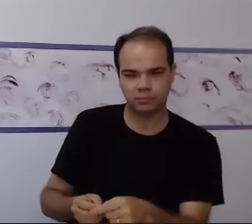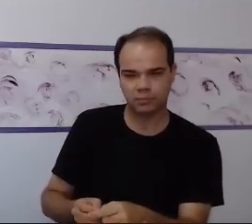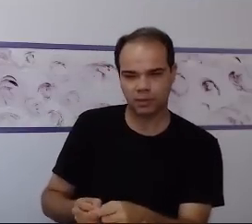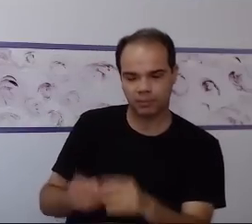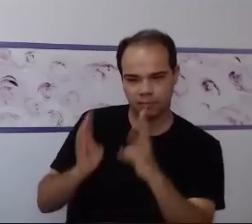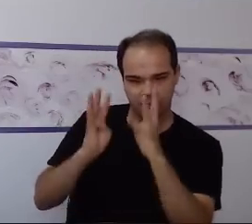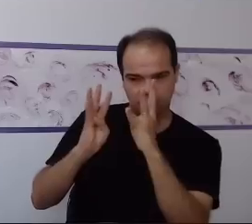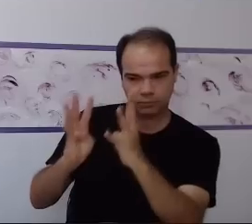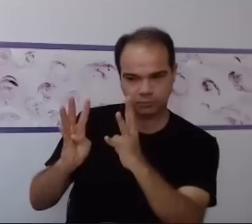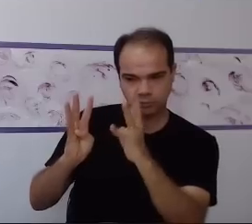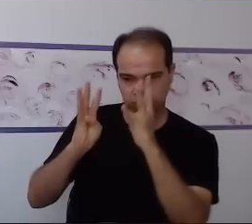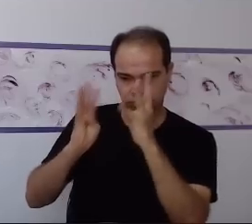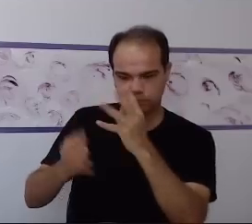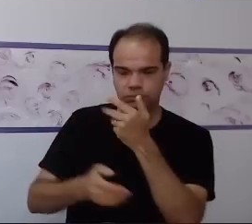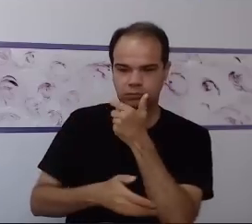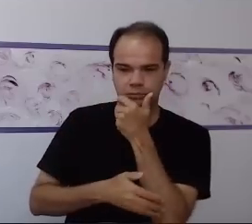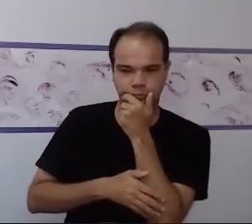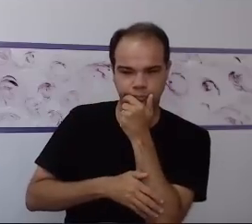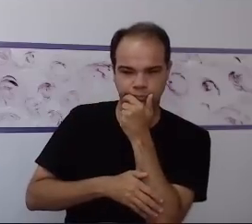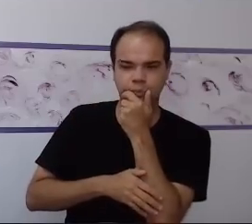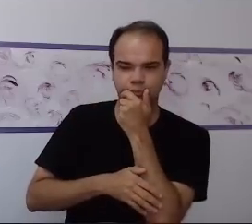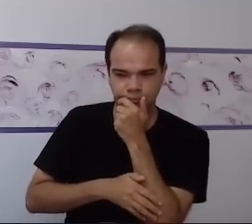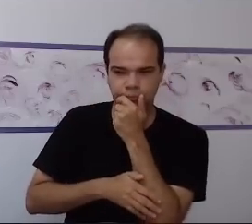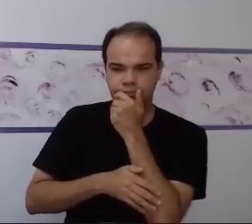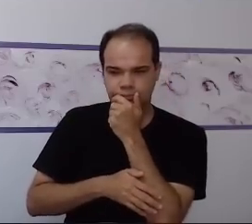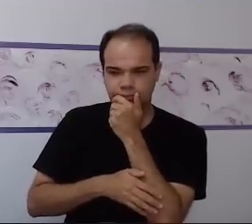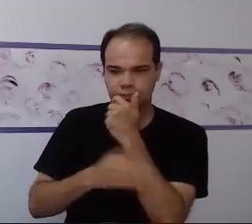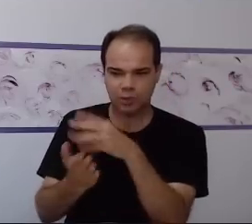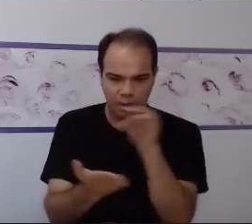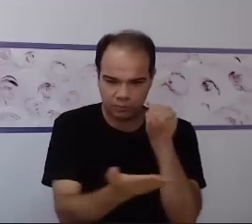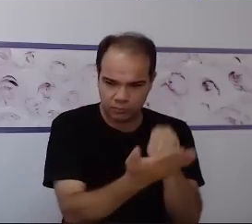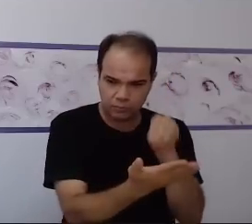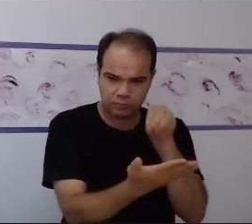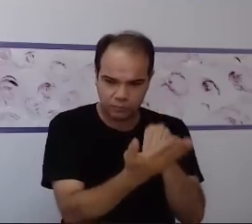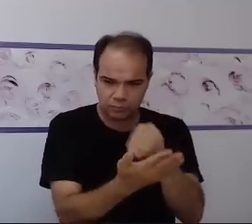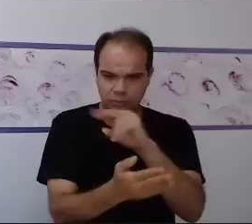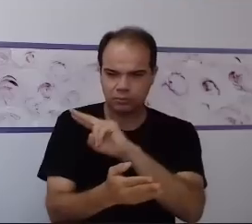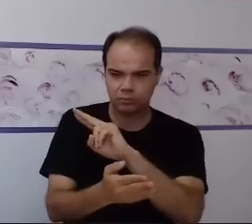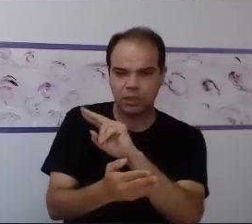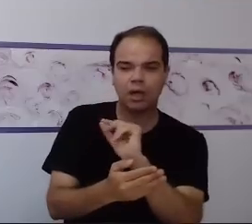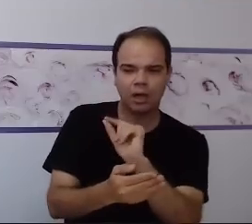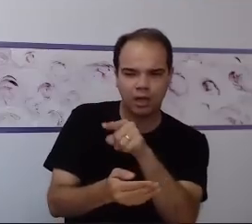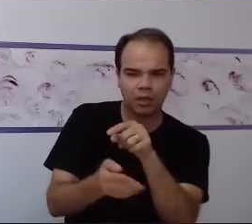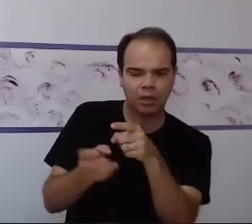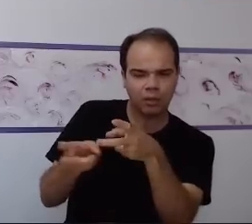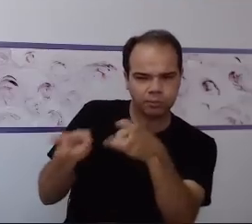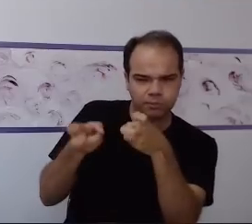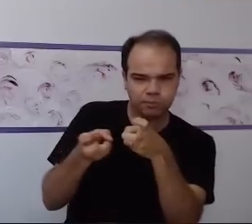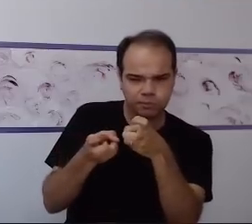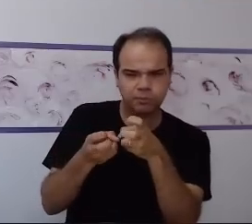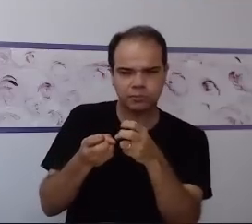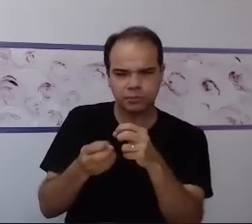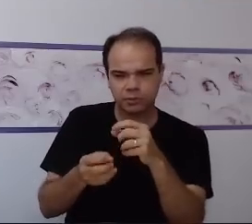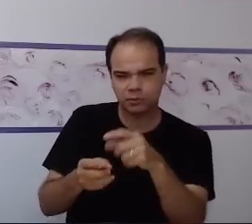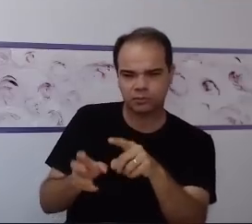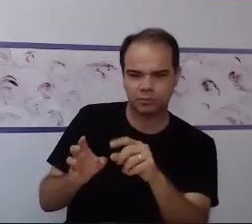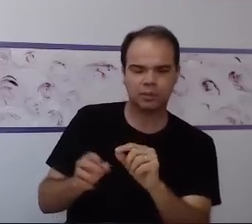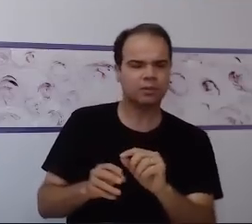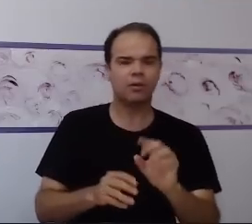é uma avaliação de coleta de dados. Quanto tempo, Maria, só interrompendo você, quanto tempo para conseguir fazer essa avaliação?